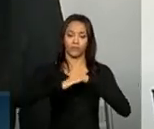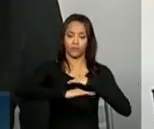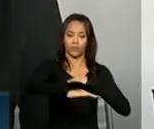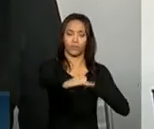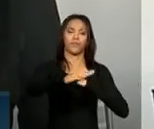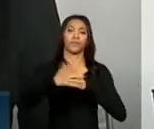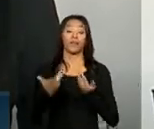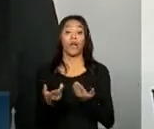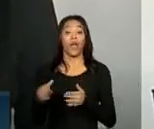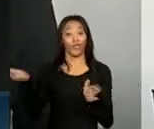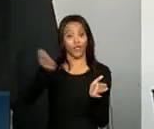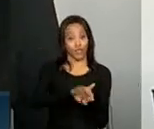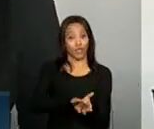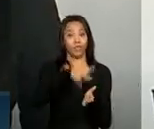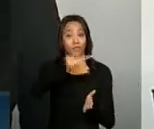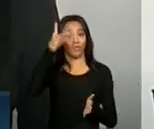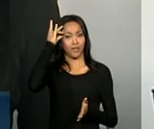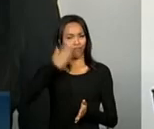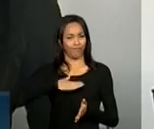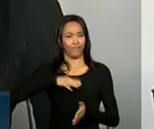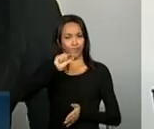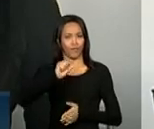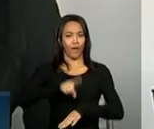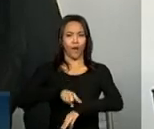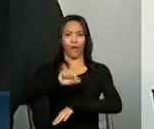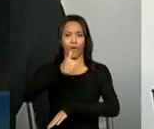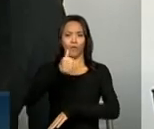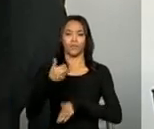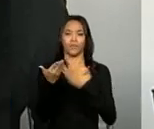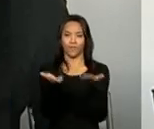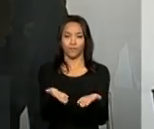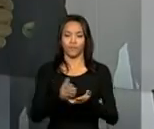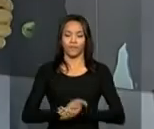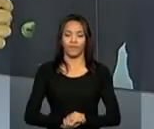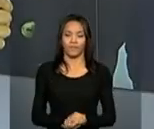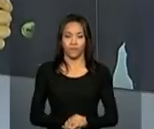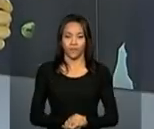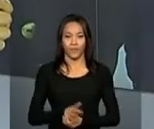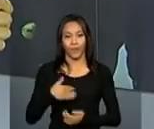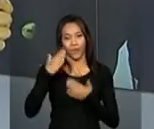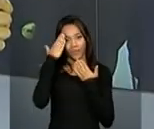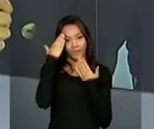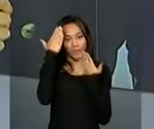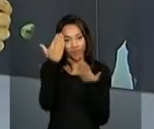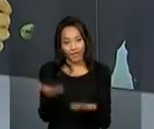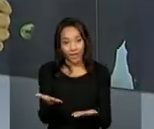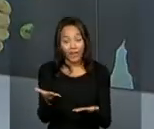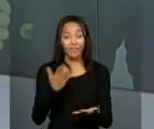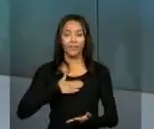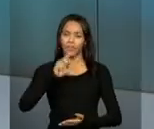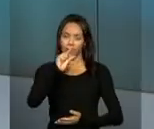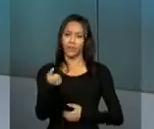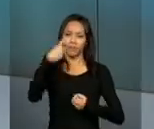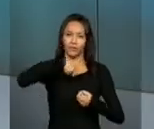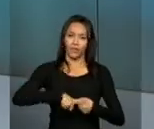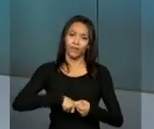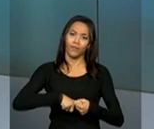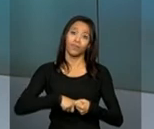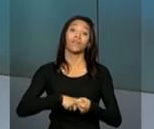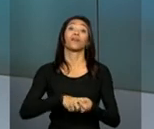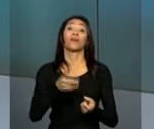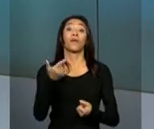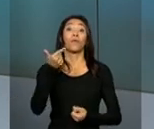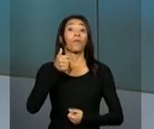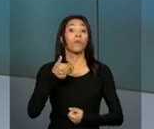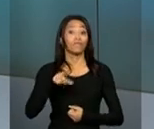presidenta Dilma Rousseff está prevista para logo mais, às 11 horas. Malu. Obrigada, Carolina. E daqui a pouco a gente volta, então, ao